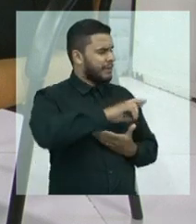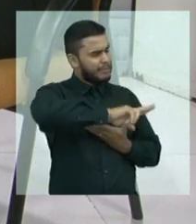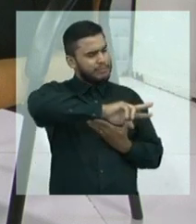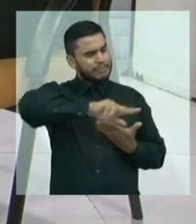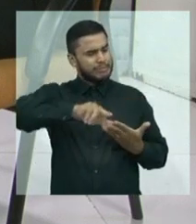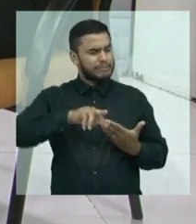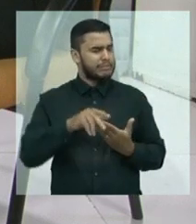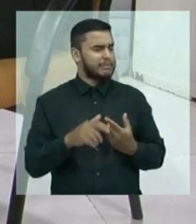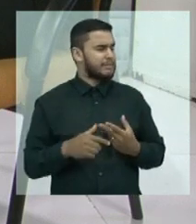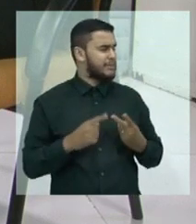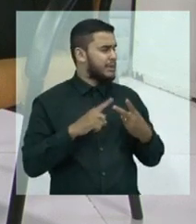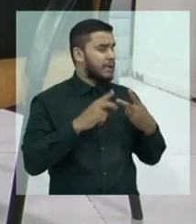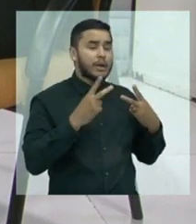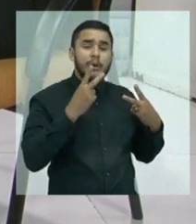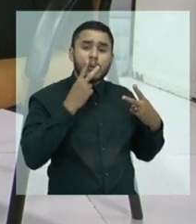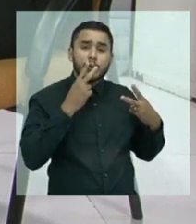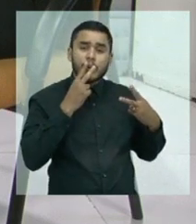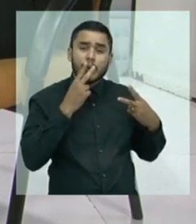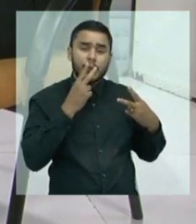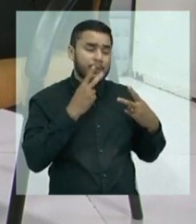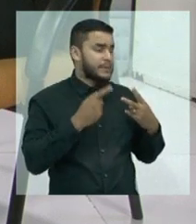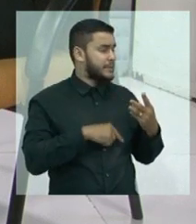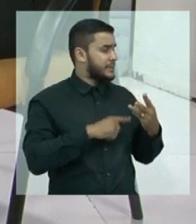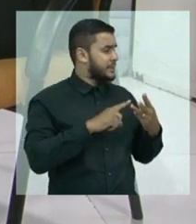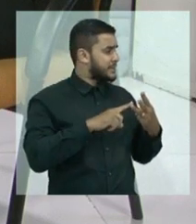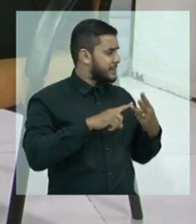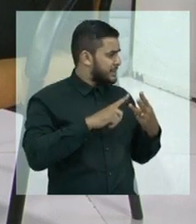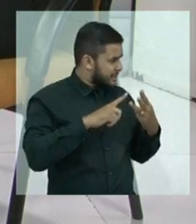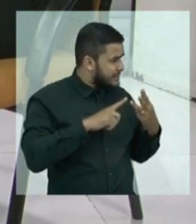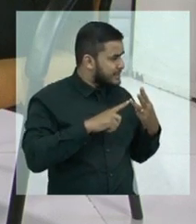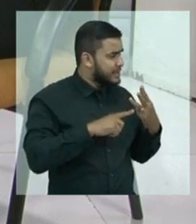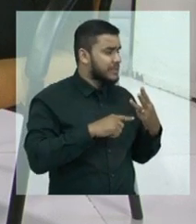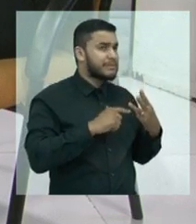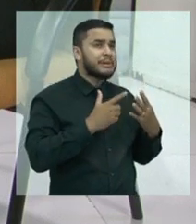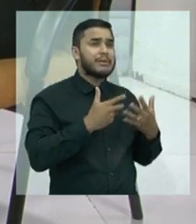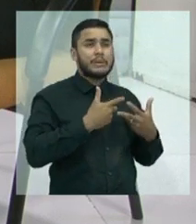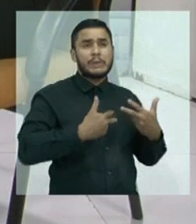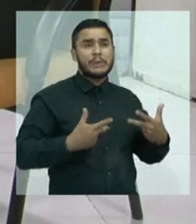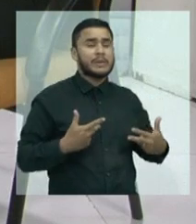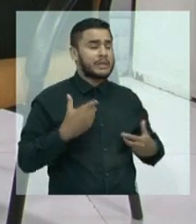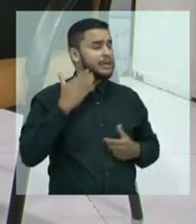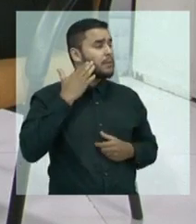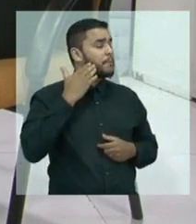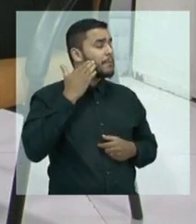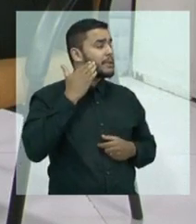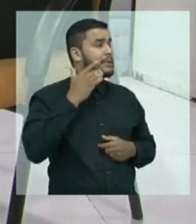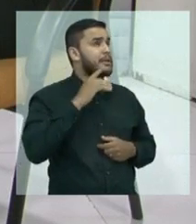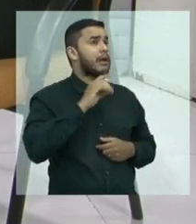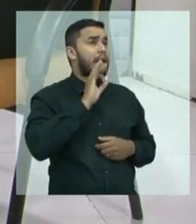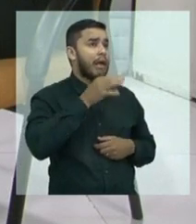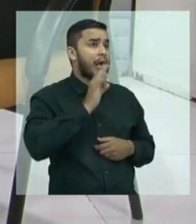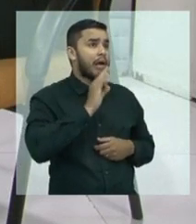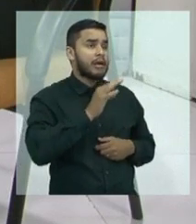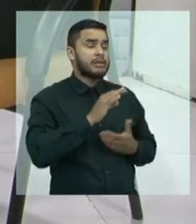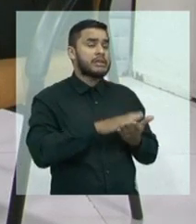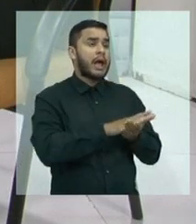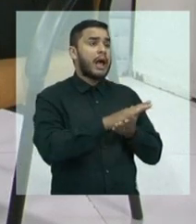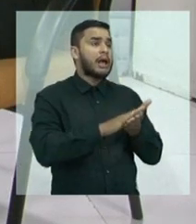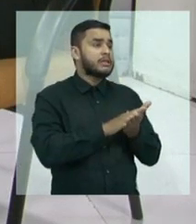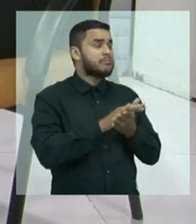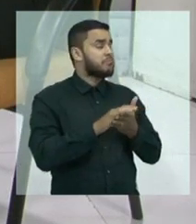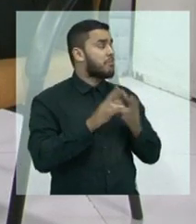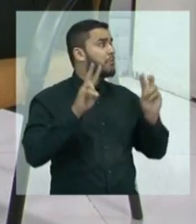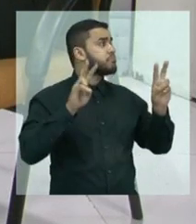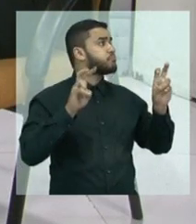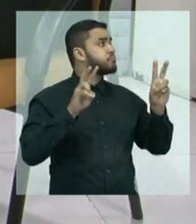alcoólicas. Existe o cigarro. E isso aí, muitas vezes, passa despercebido. Assim, para as pessoas não tocam nesse assunto,